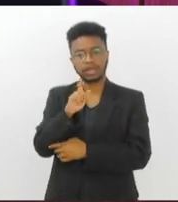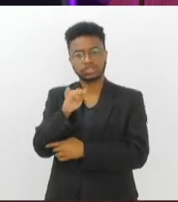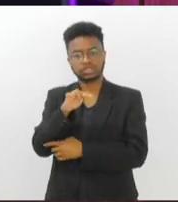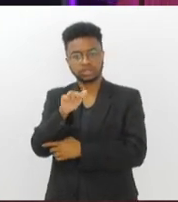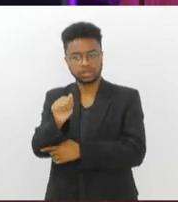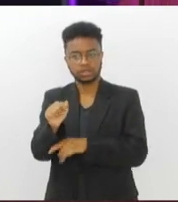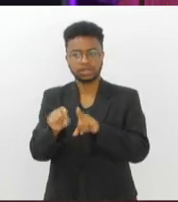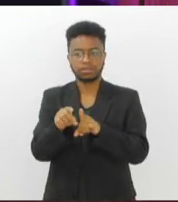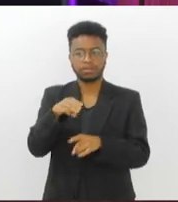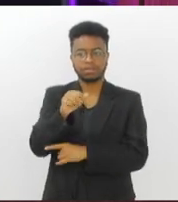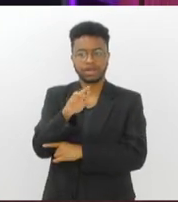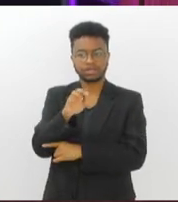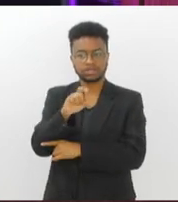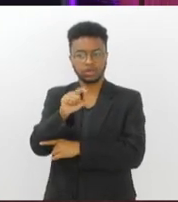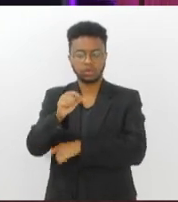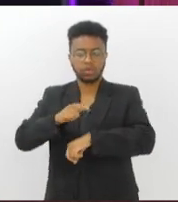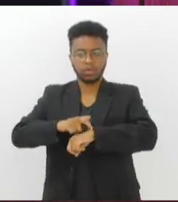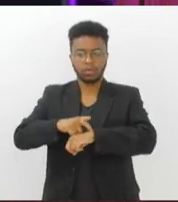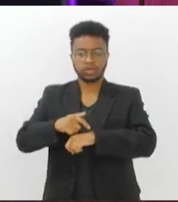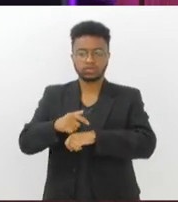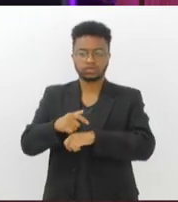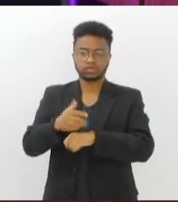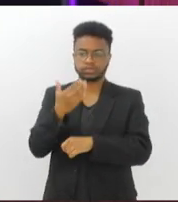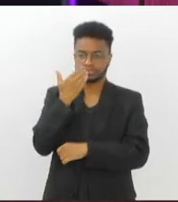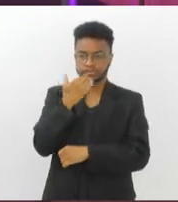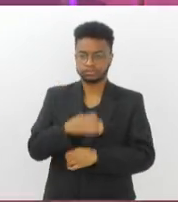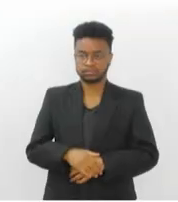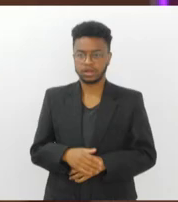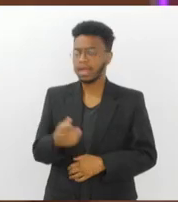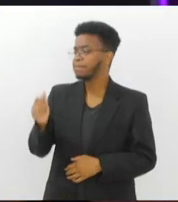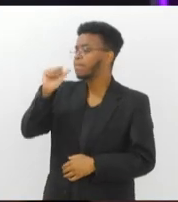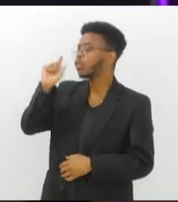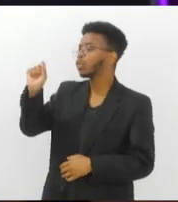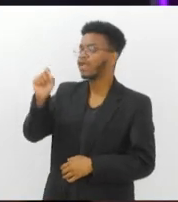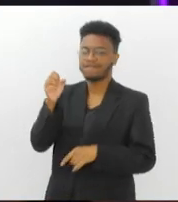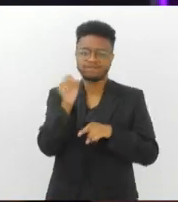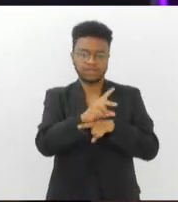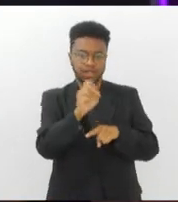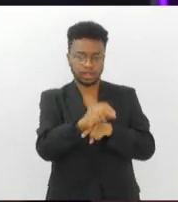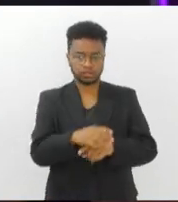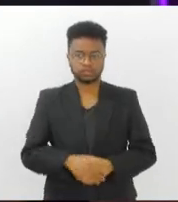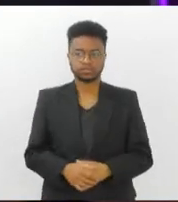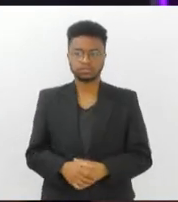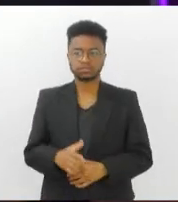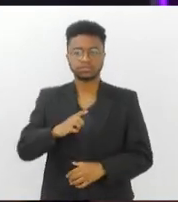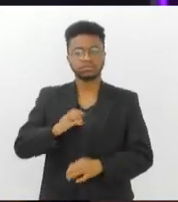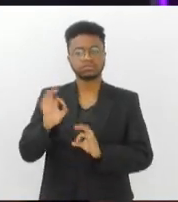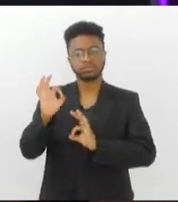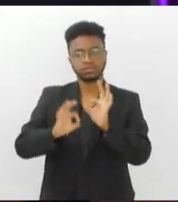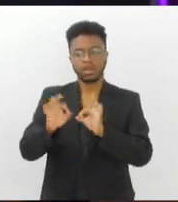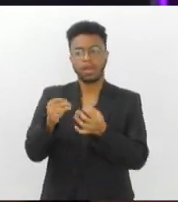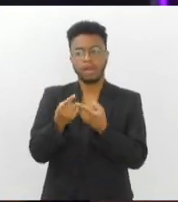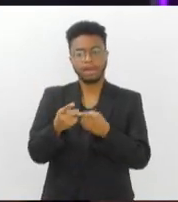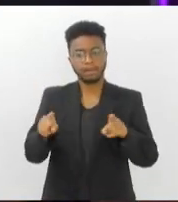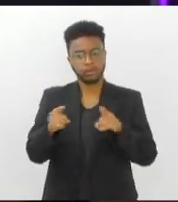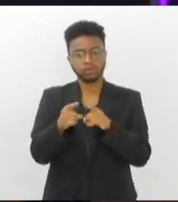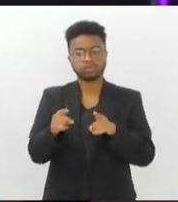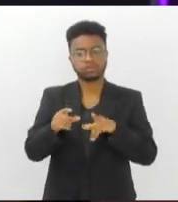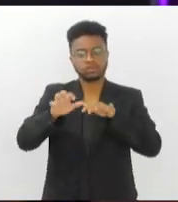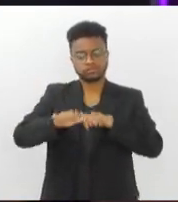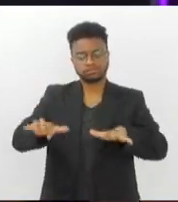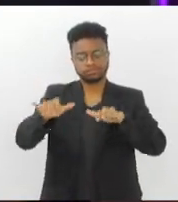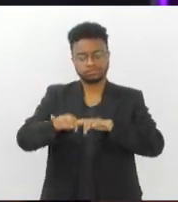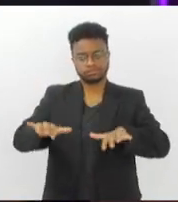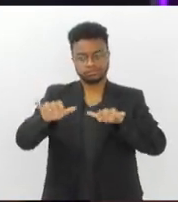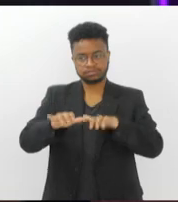Marcelo durante um jantar. Vai beber o quê? Veneno. A trama é costurada pelas músicas interpretadas pelo pianista